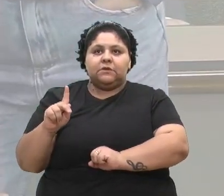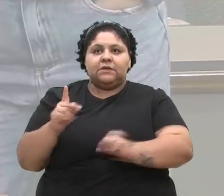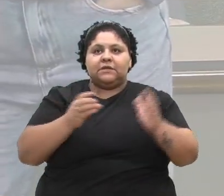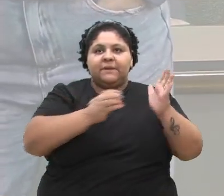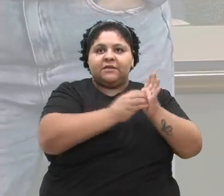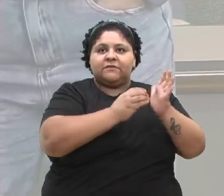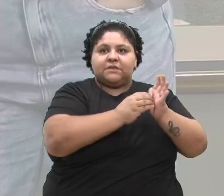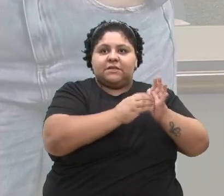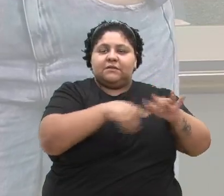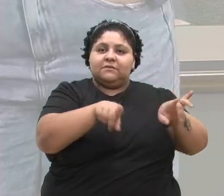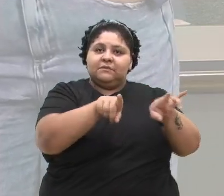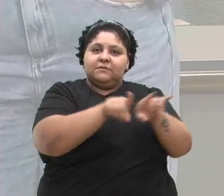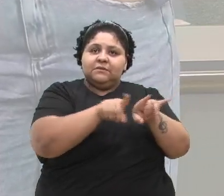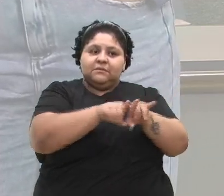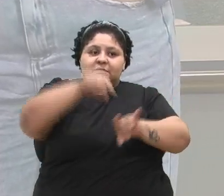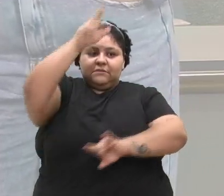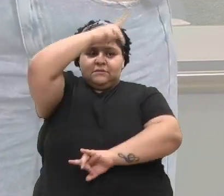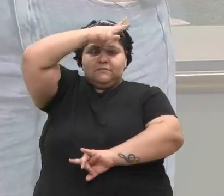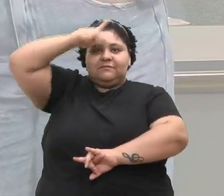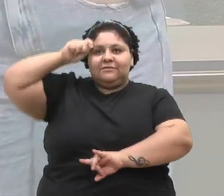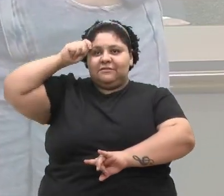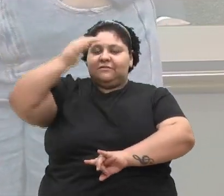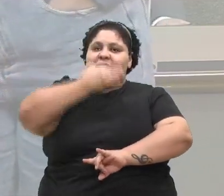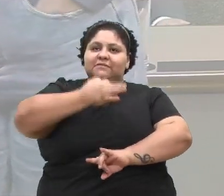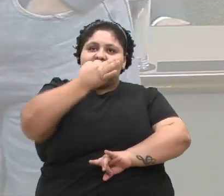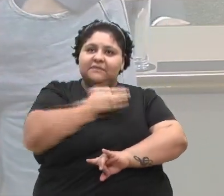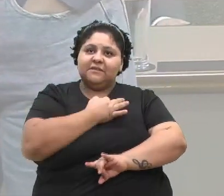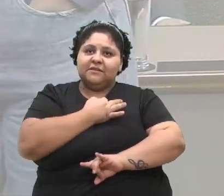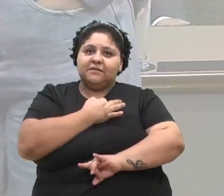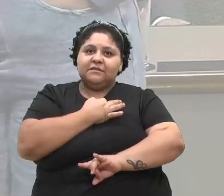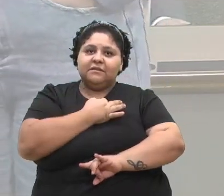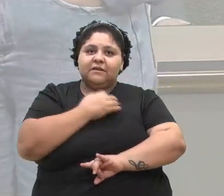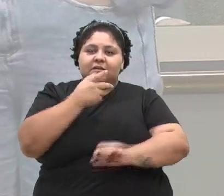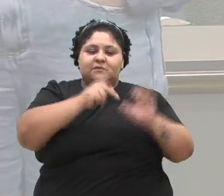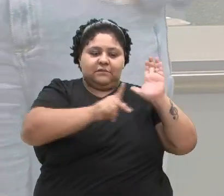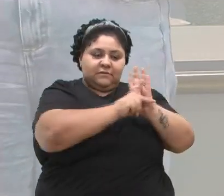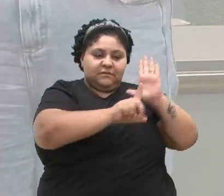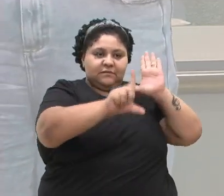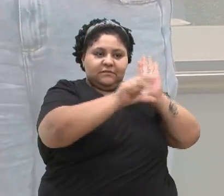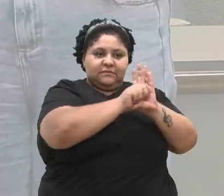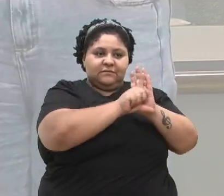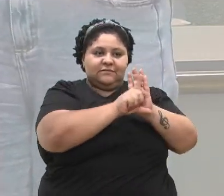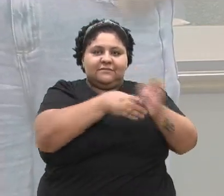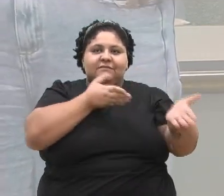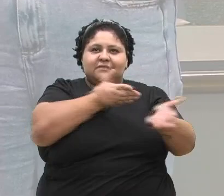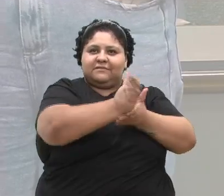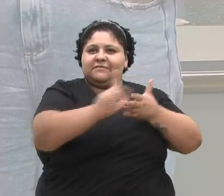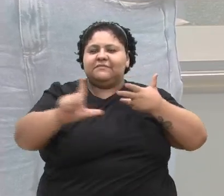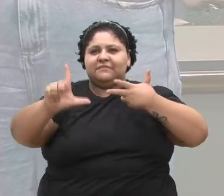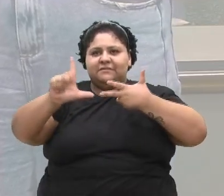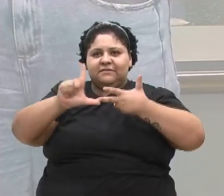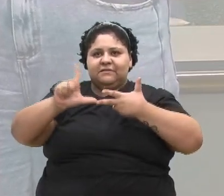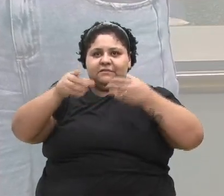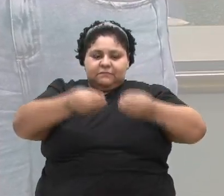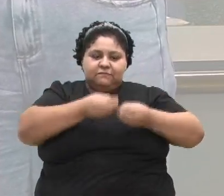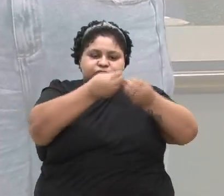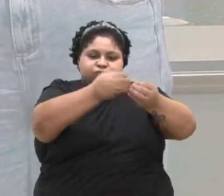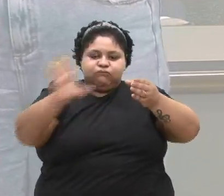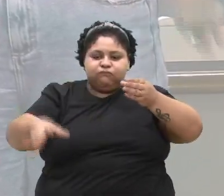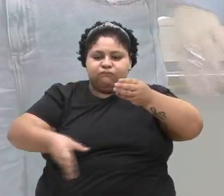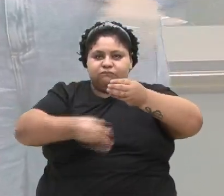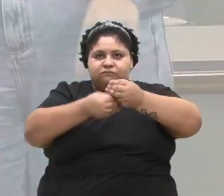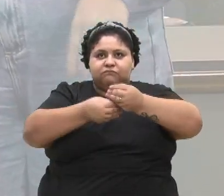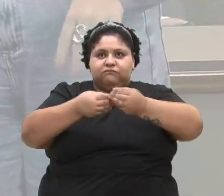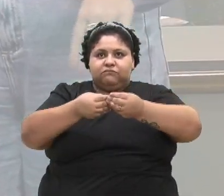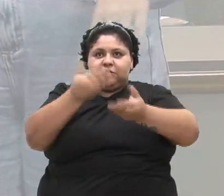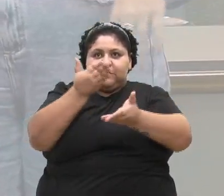da Câmara Municipal de Caxiou do Sul. Busca o presente projeto de lei autorização legislativa para concessão de reposição das